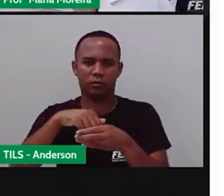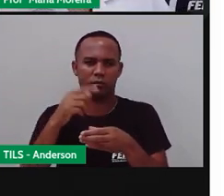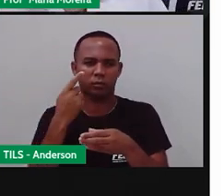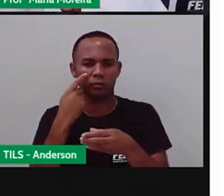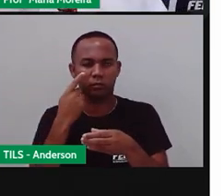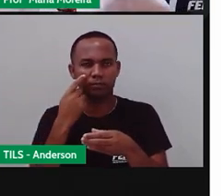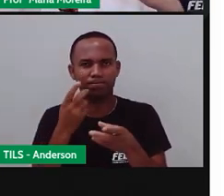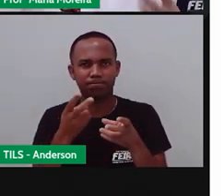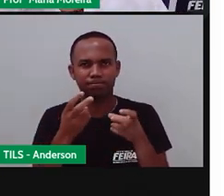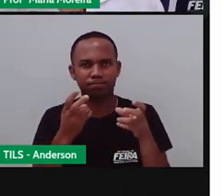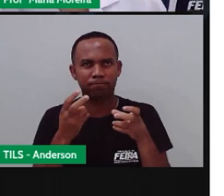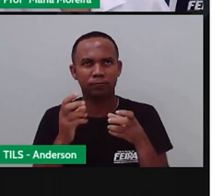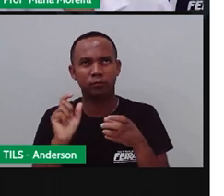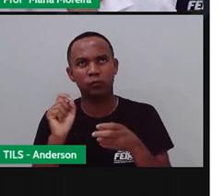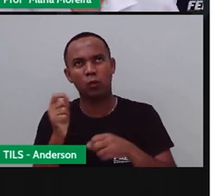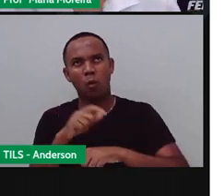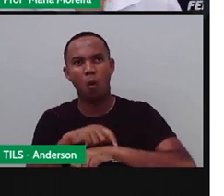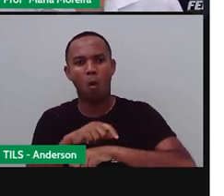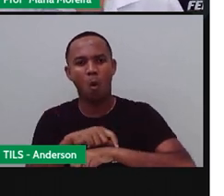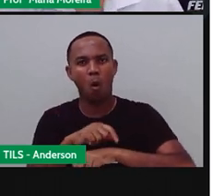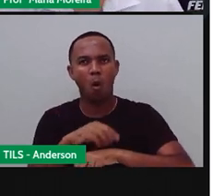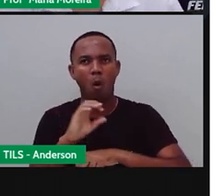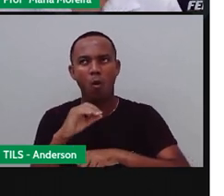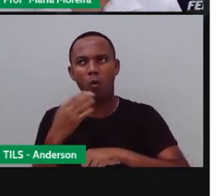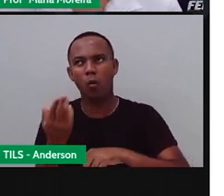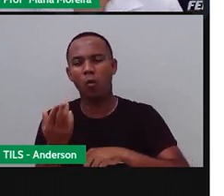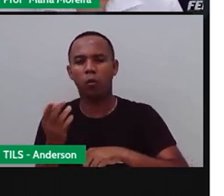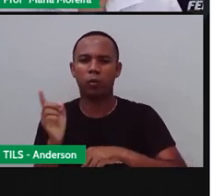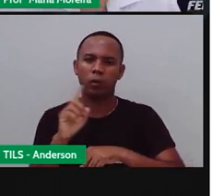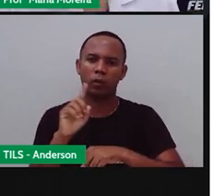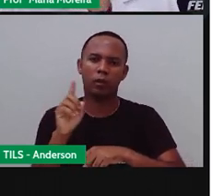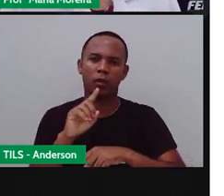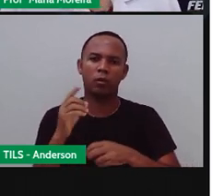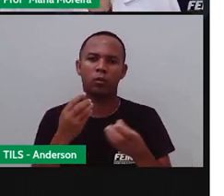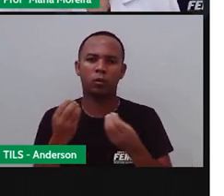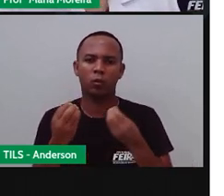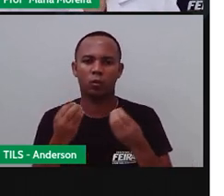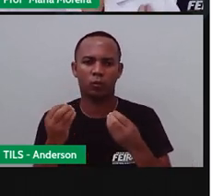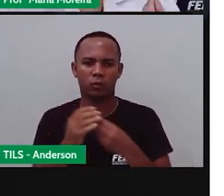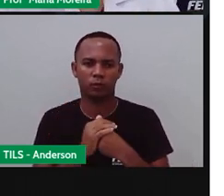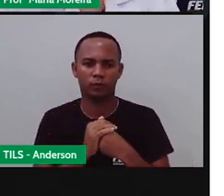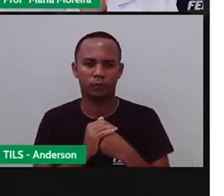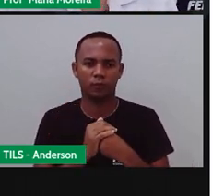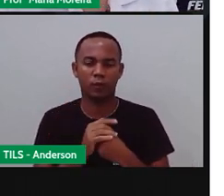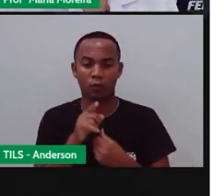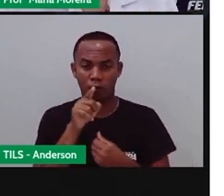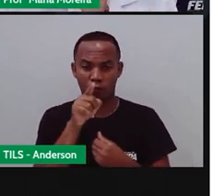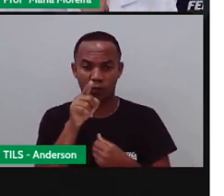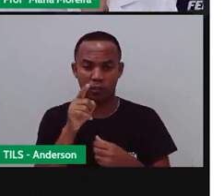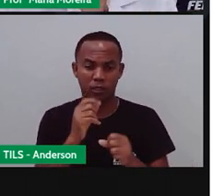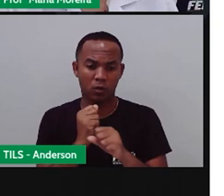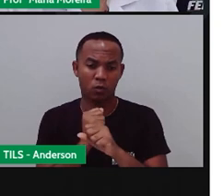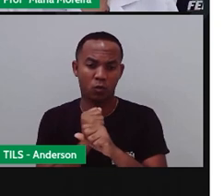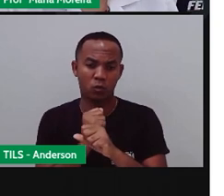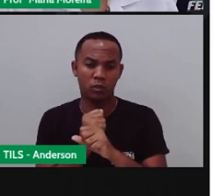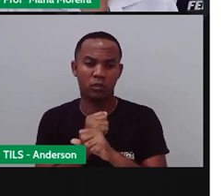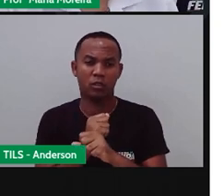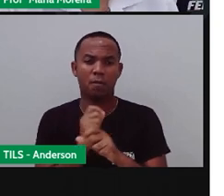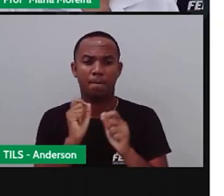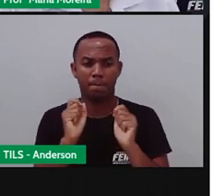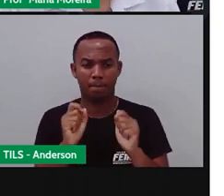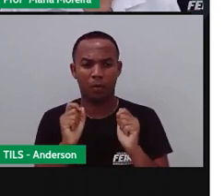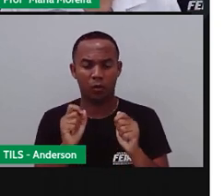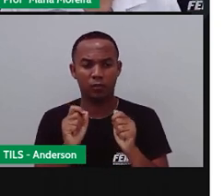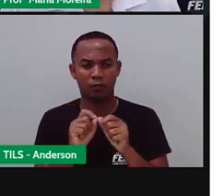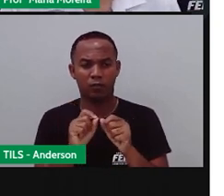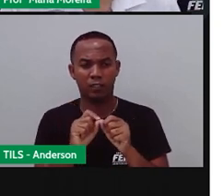Para dizer, olha, é tantas horas, é tanto período. Então, assim, quando vocês construírem uma ampulheta, que a gente pode, inclusive,